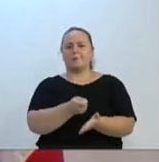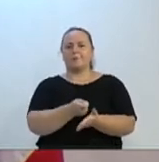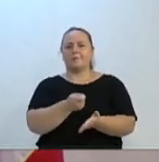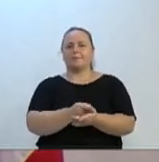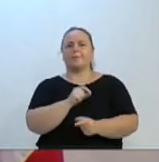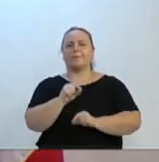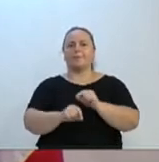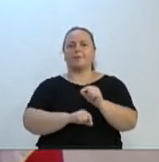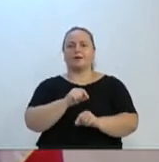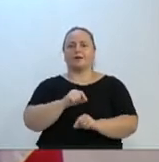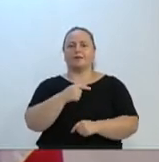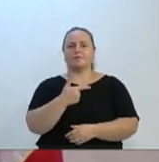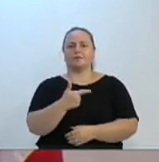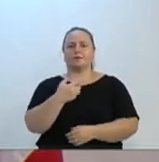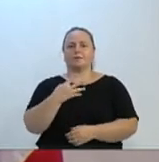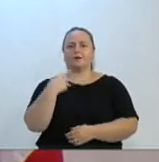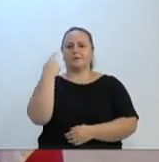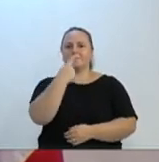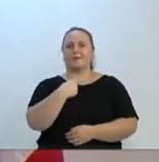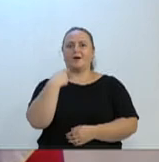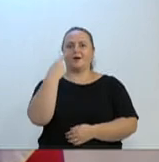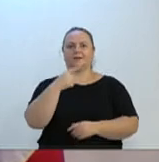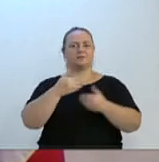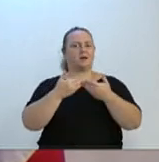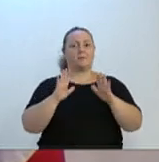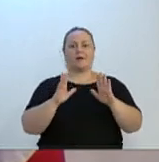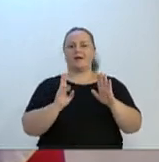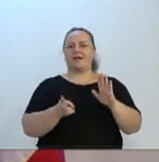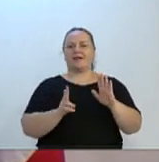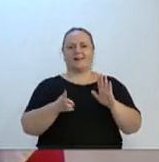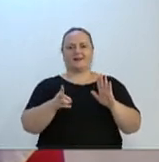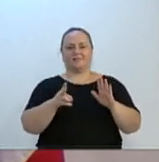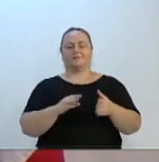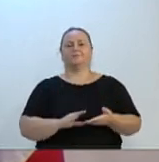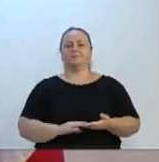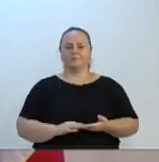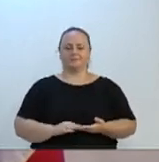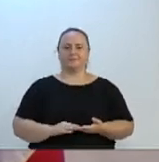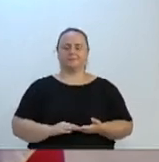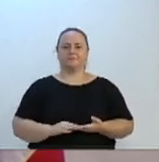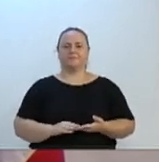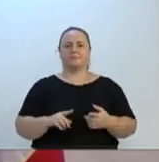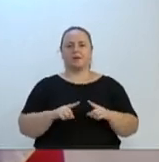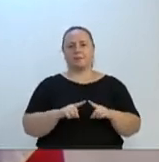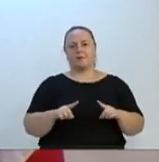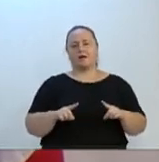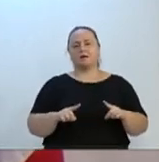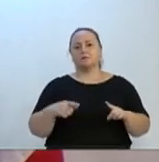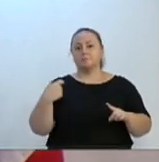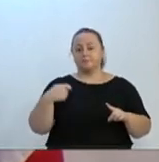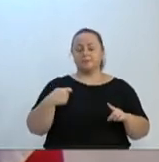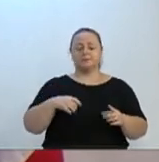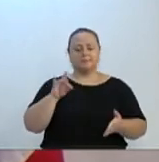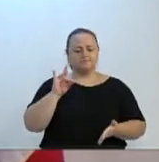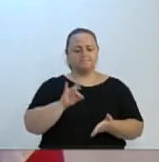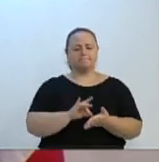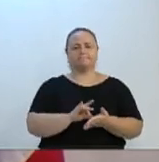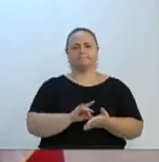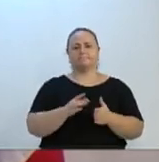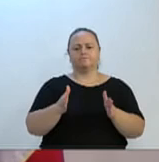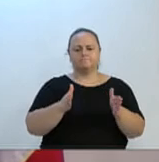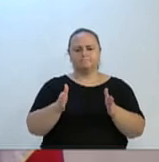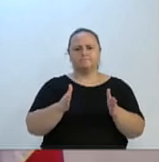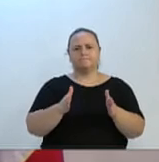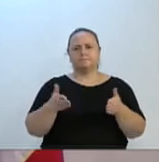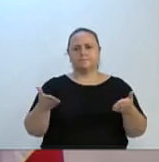horas. Mas, enfim, vamos continuar analisando, acho que o que precisa ficar nesse processo